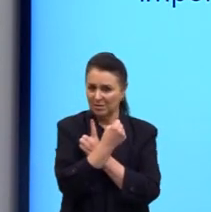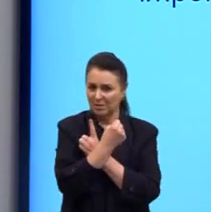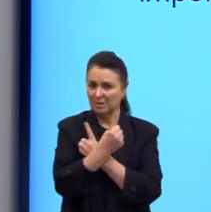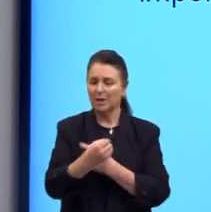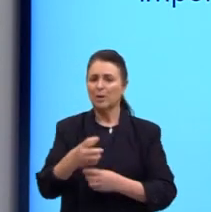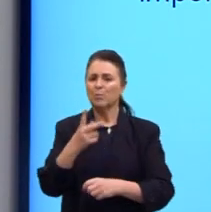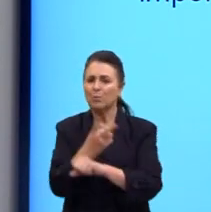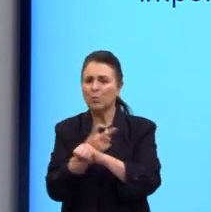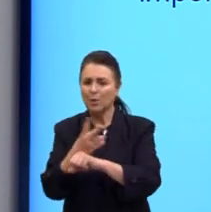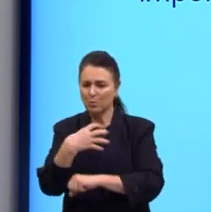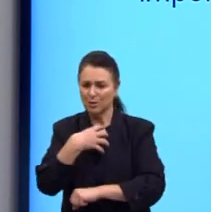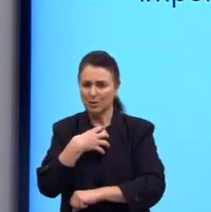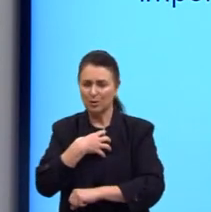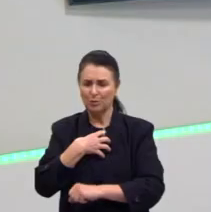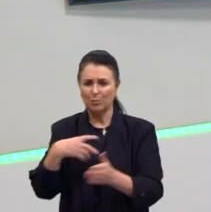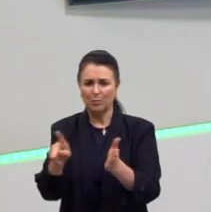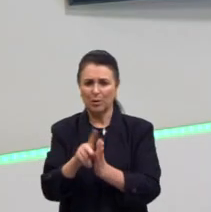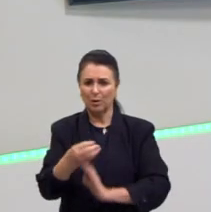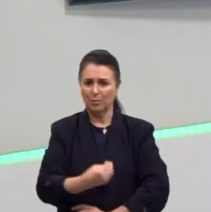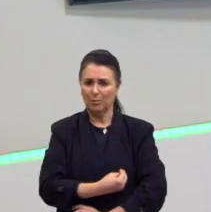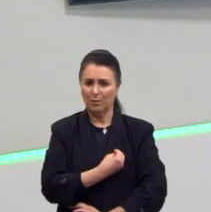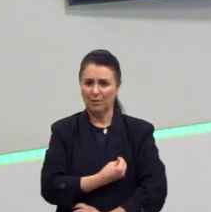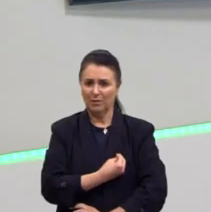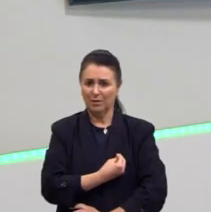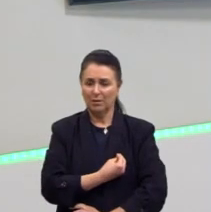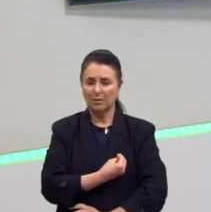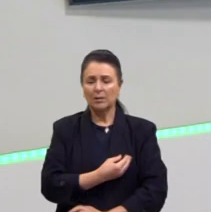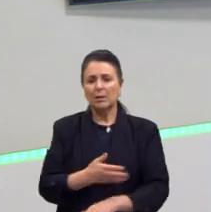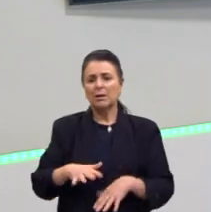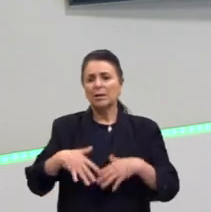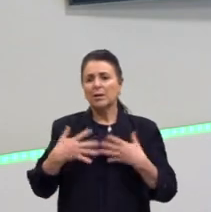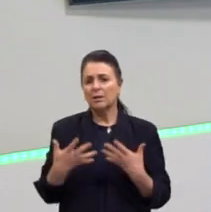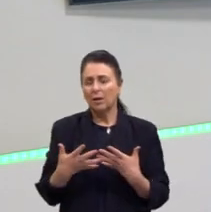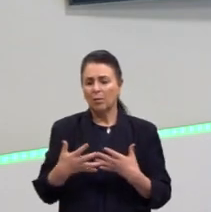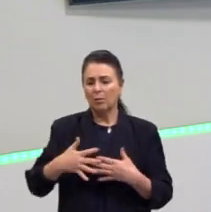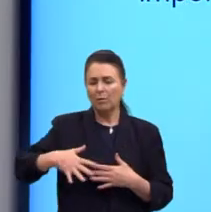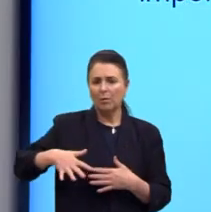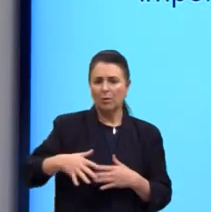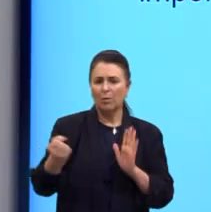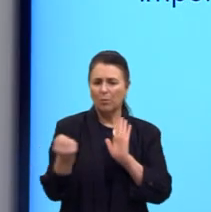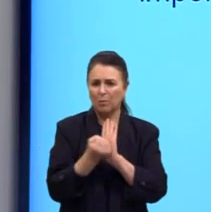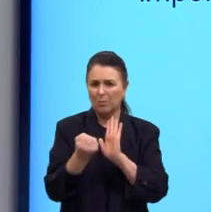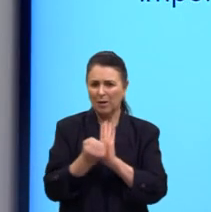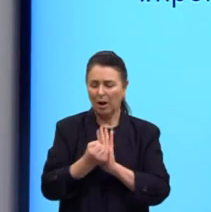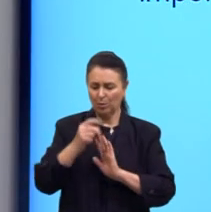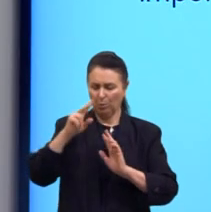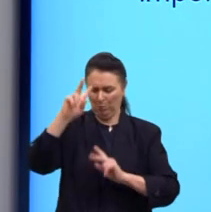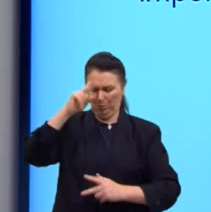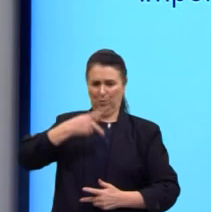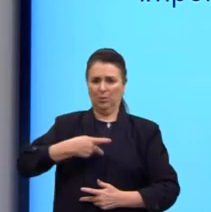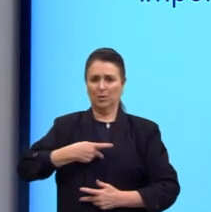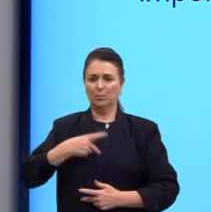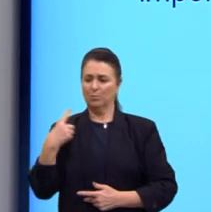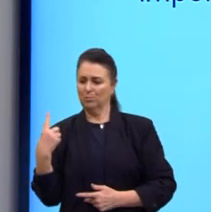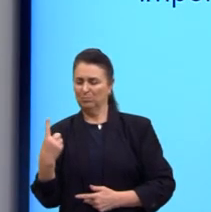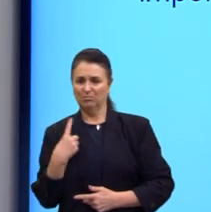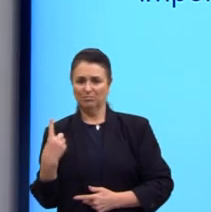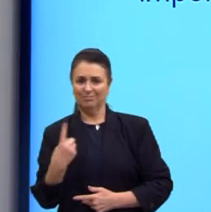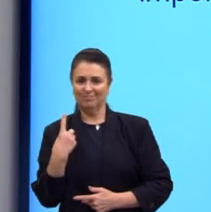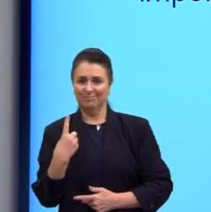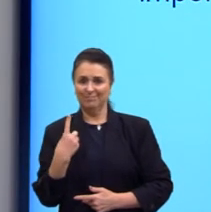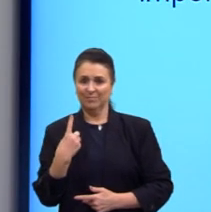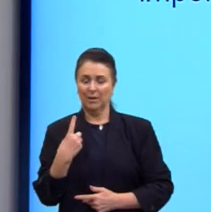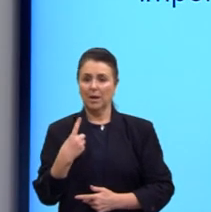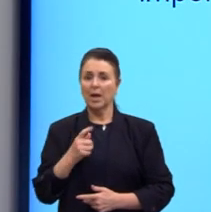para as nossas vidas. Num tempo em que muitos consideram mercado, marcado pelo egoísmo e pelo individualismo, importa